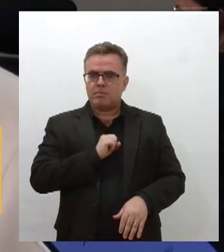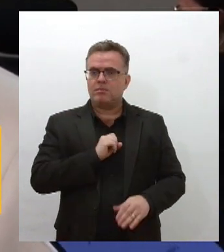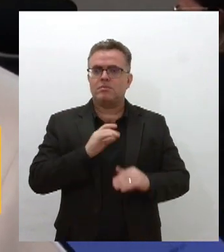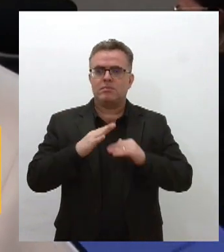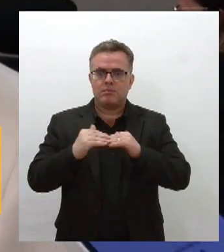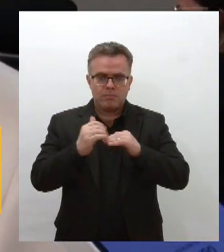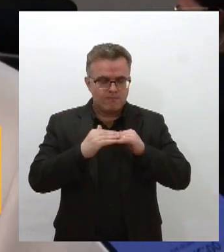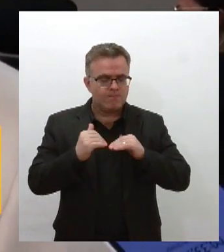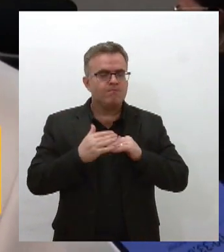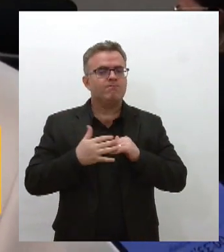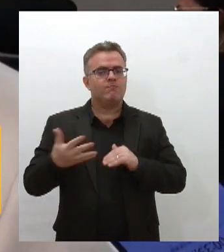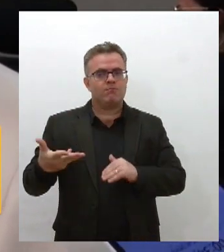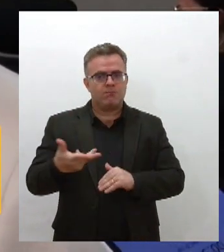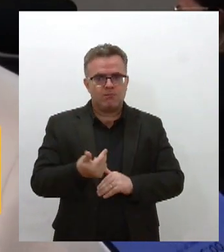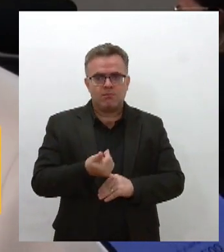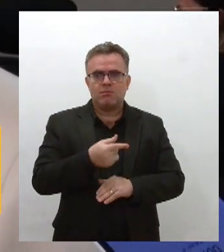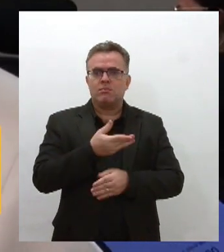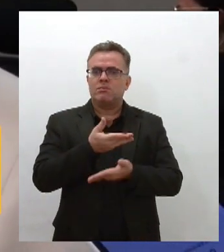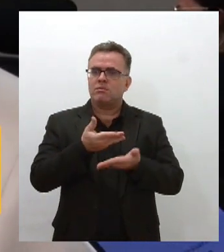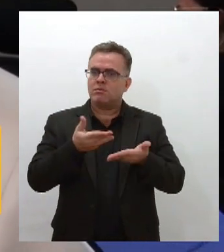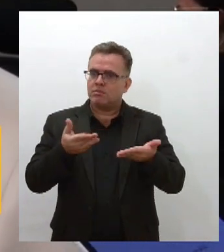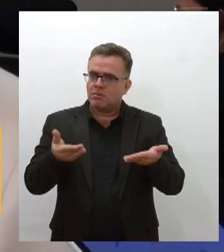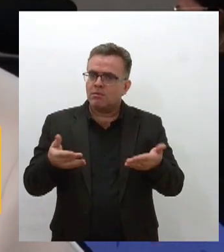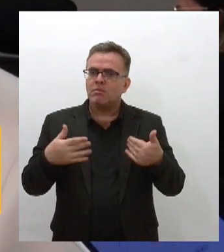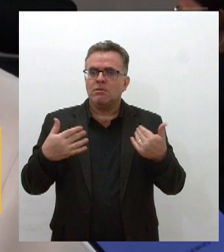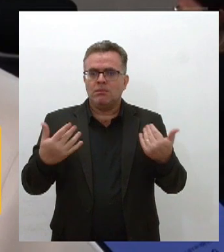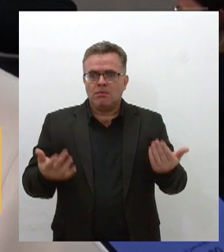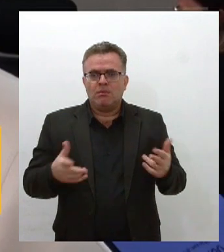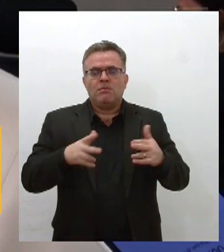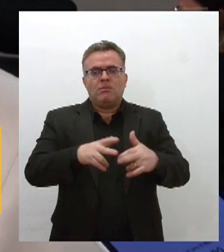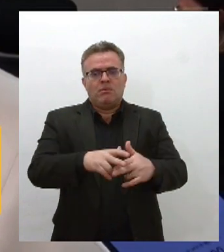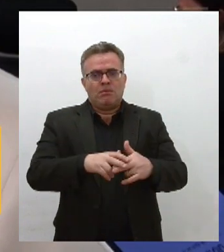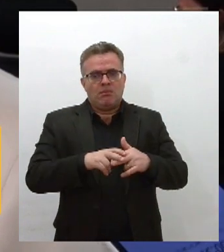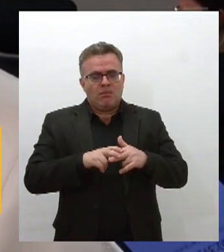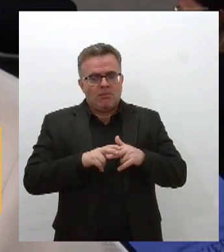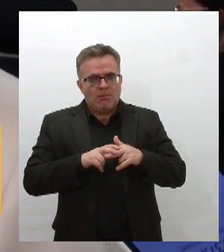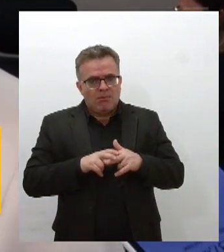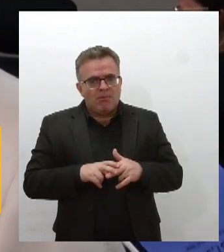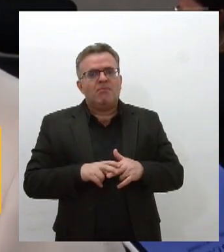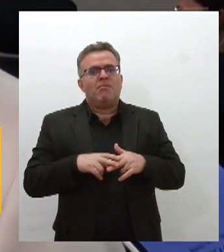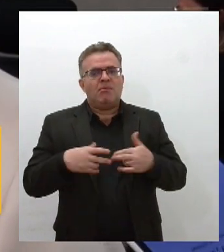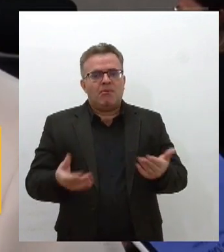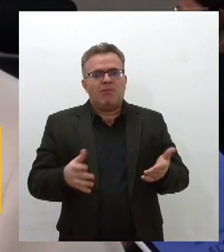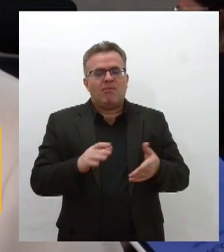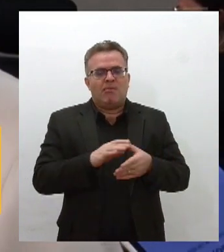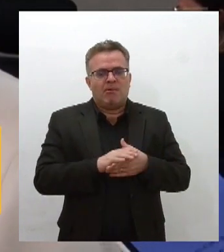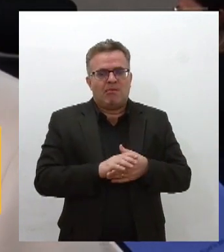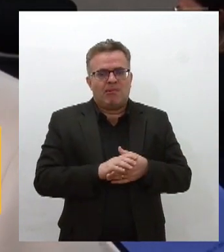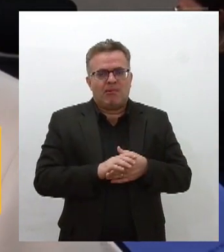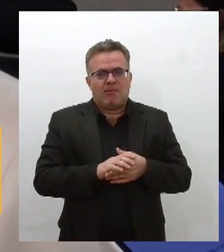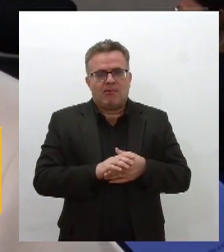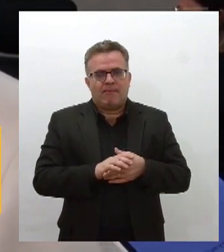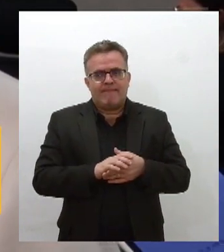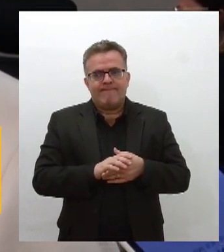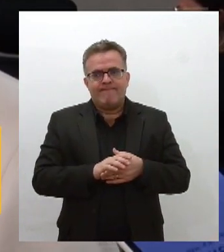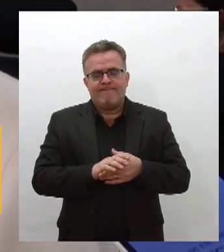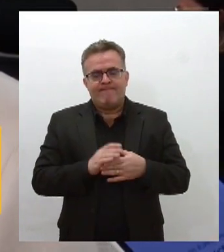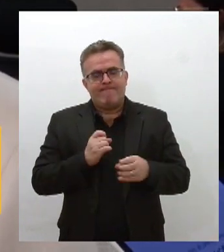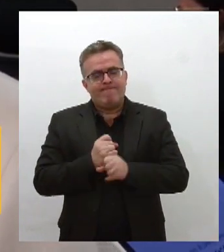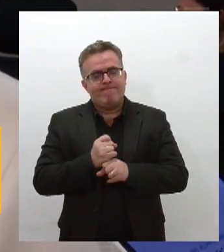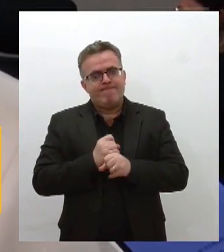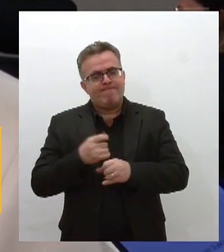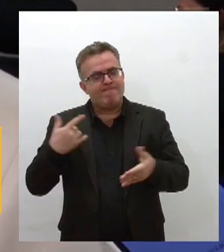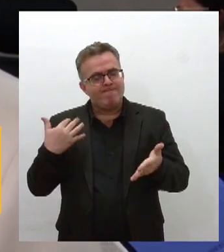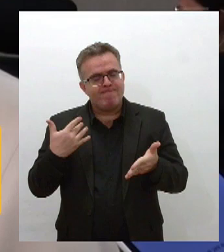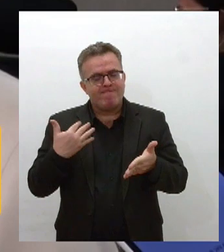abertos então é motivo de muita alegria esse reconhecimento após muitos anos morando aqui trabalhando na